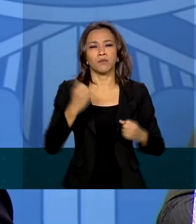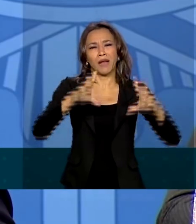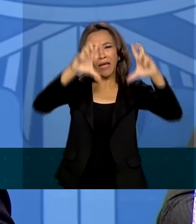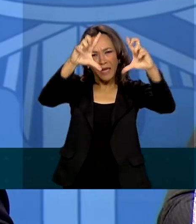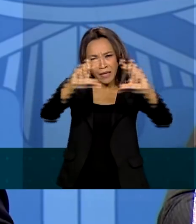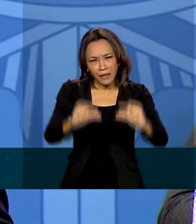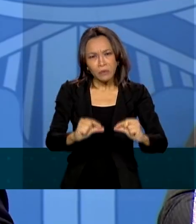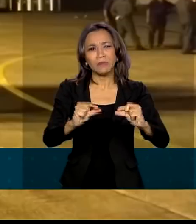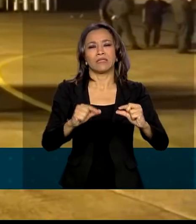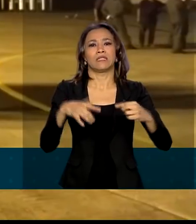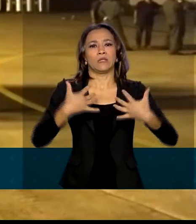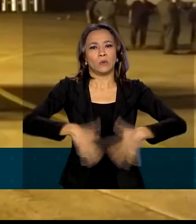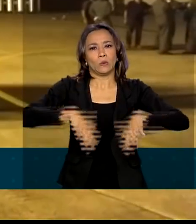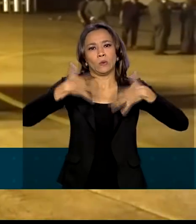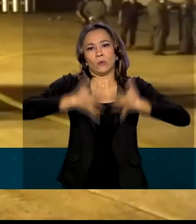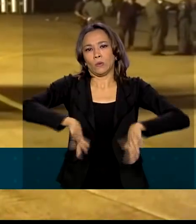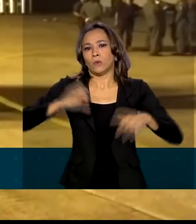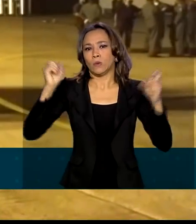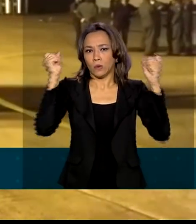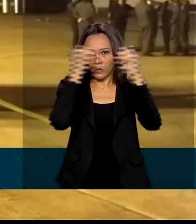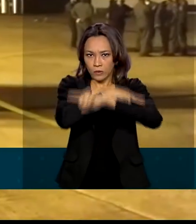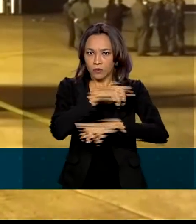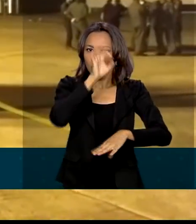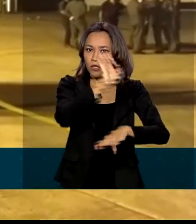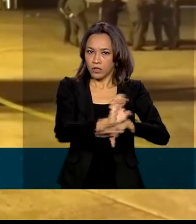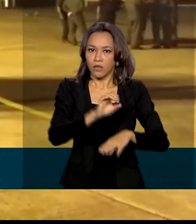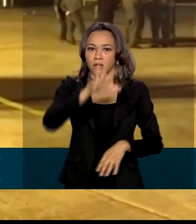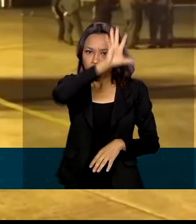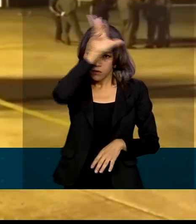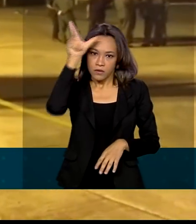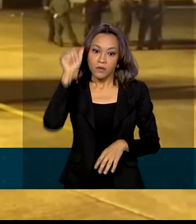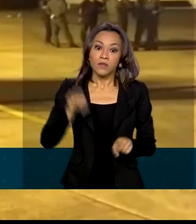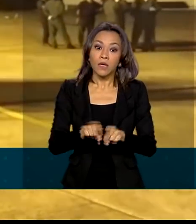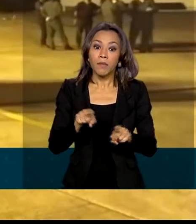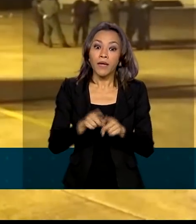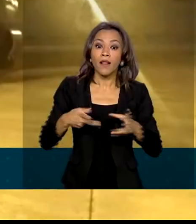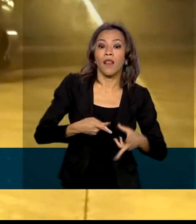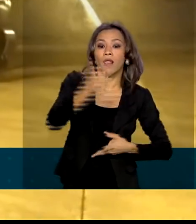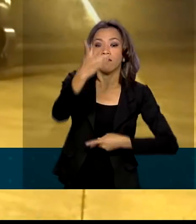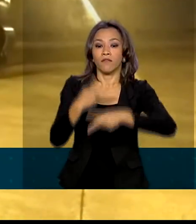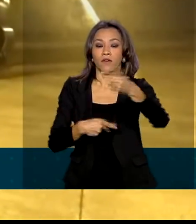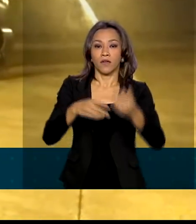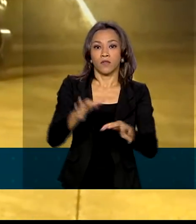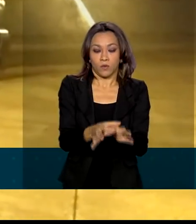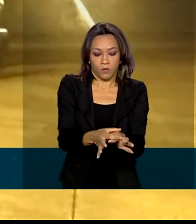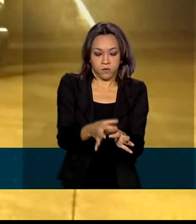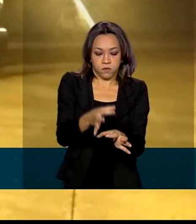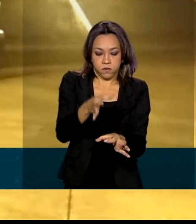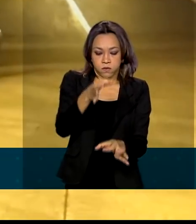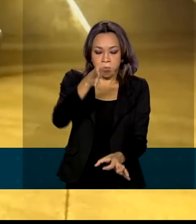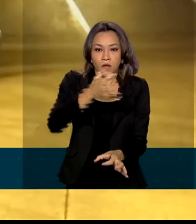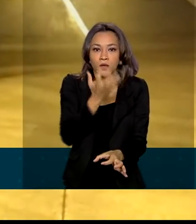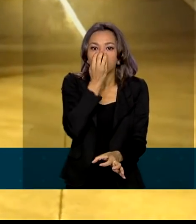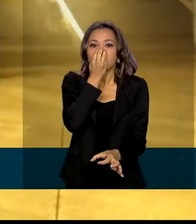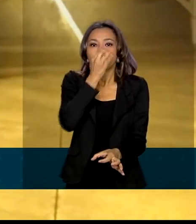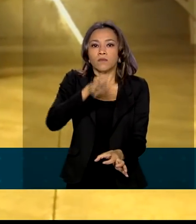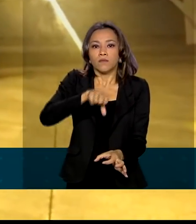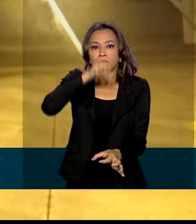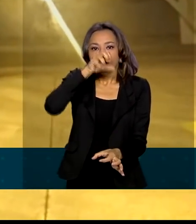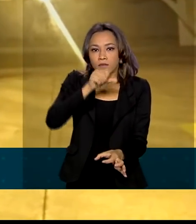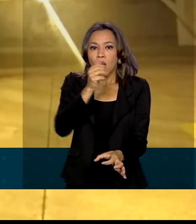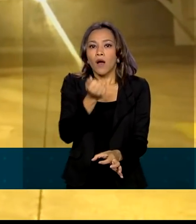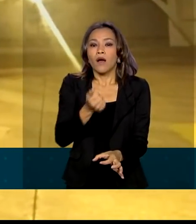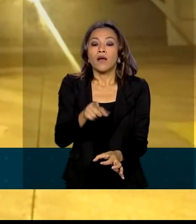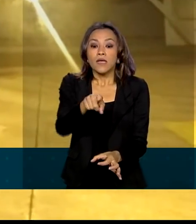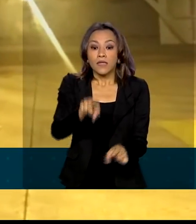pressão sobre a rede. Além disso, tem atuado para fornecer oxigênio para o estado. O Ministério da Saúde foi informado pela principal